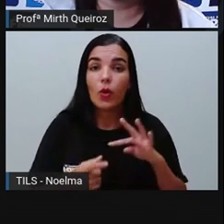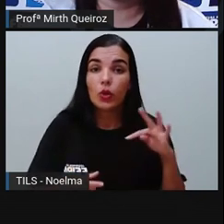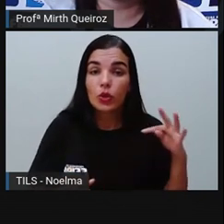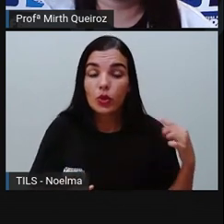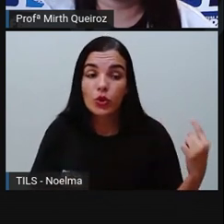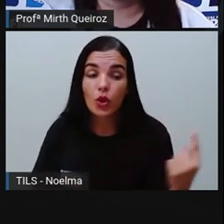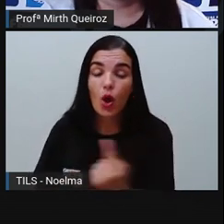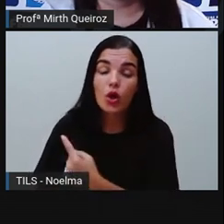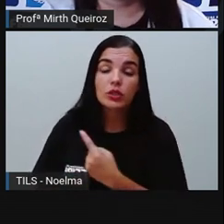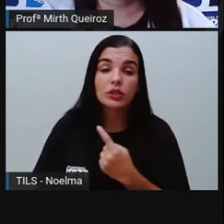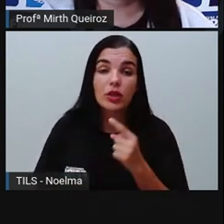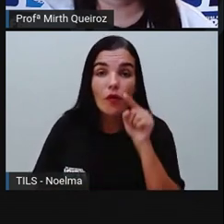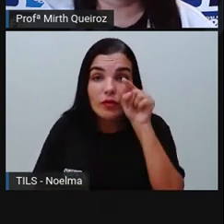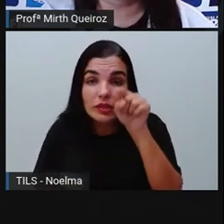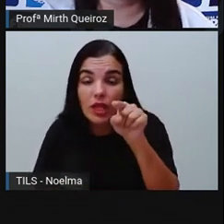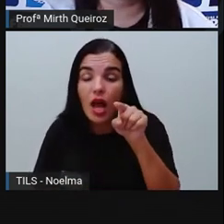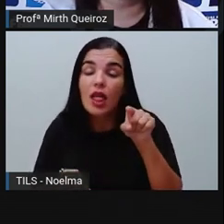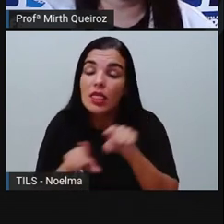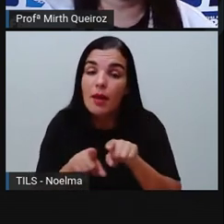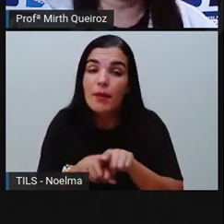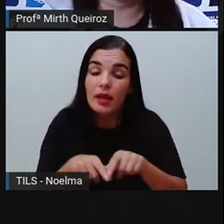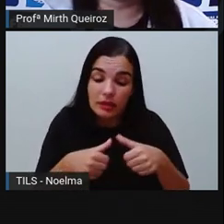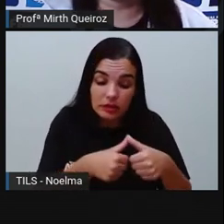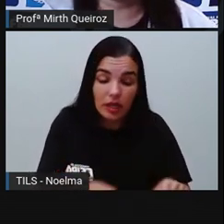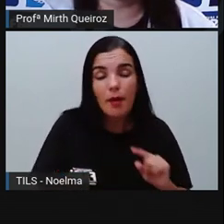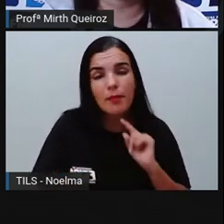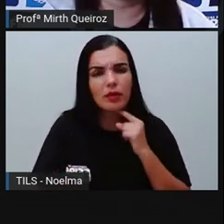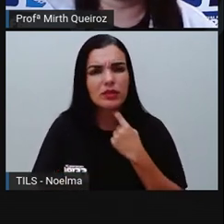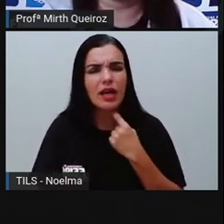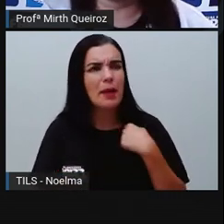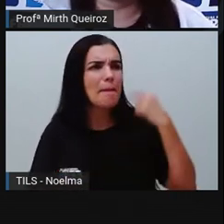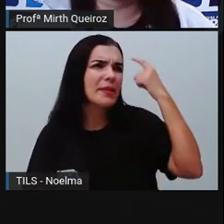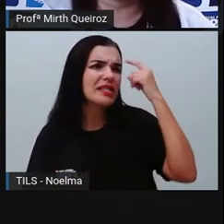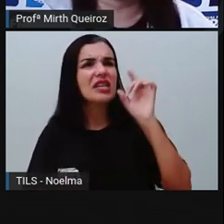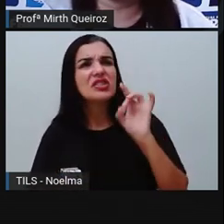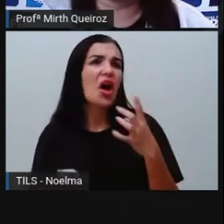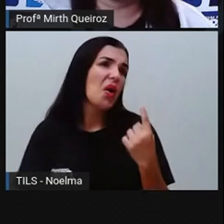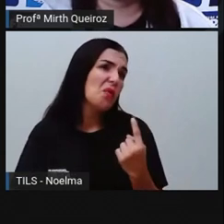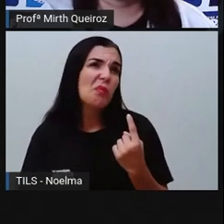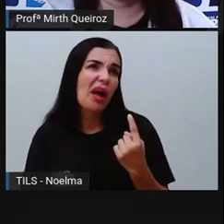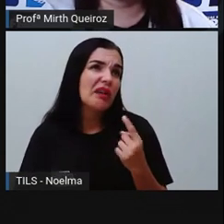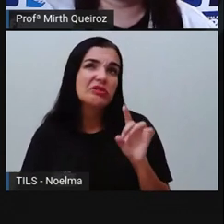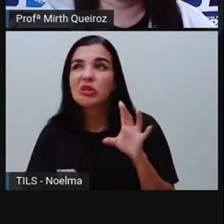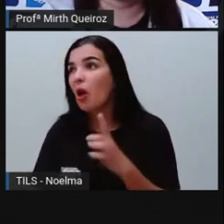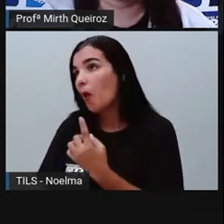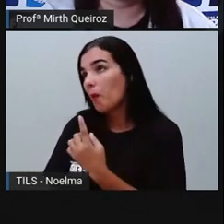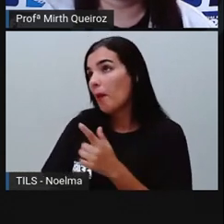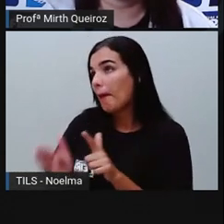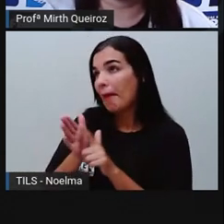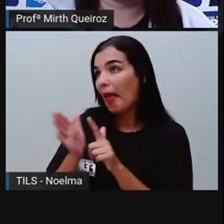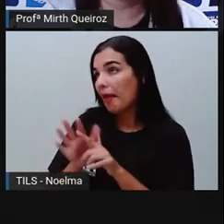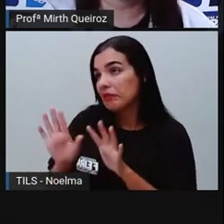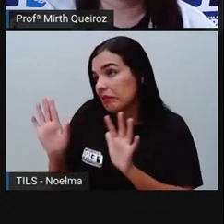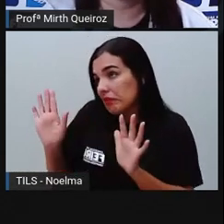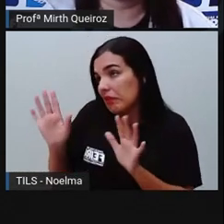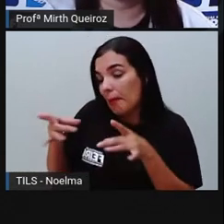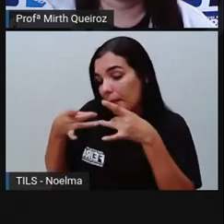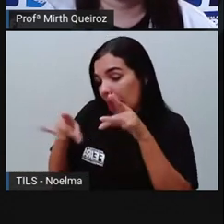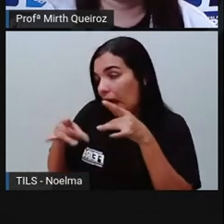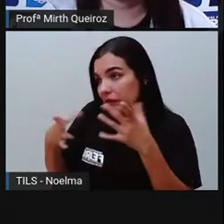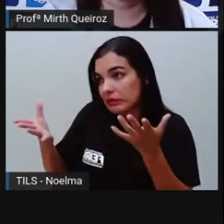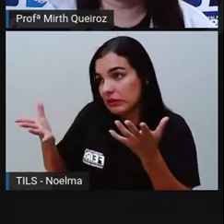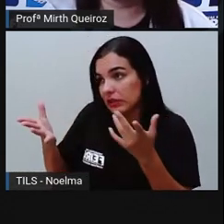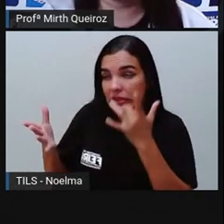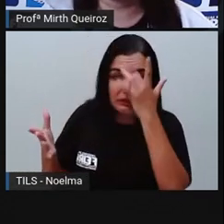prejudicando a natureza. Aí vocês podem pensar assim, mas é só uma latinha, ah, mas é só um papel plástico, né?